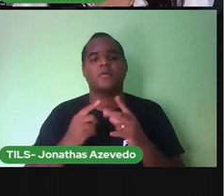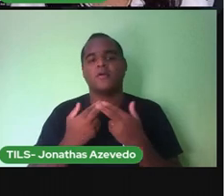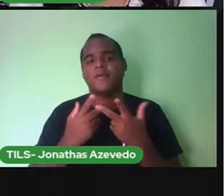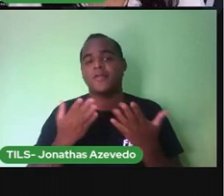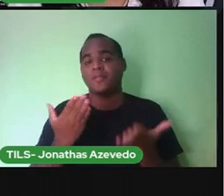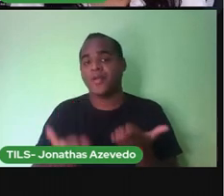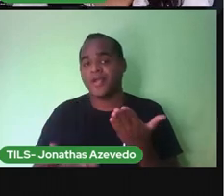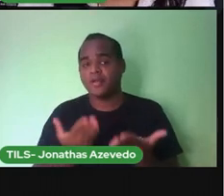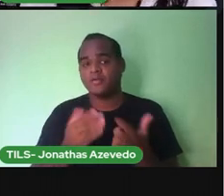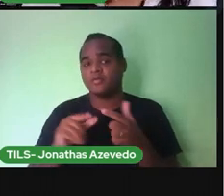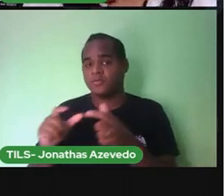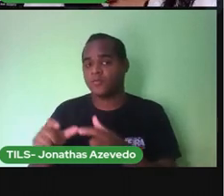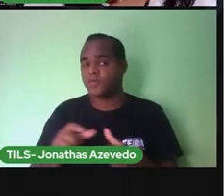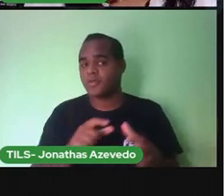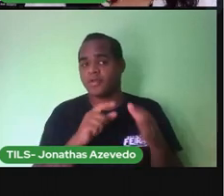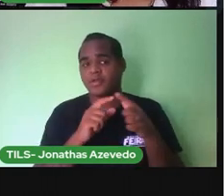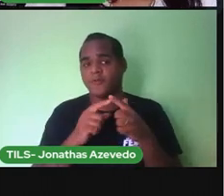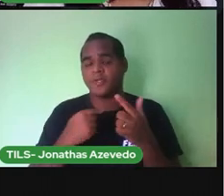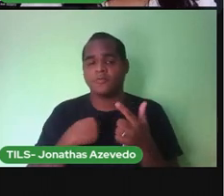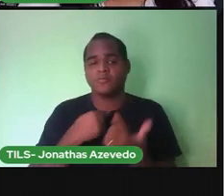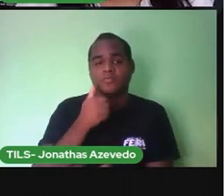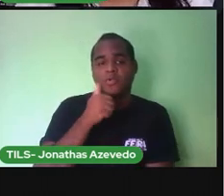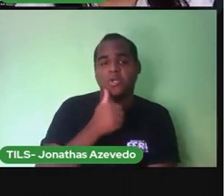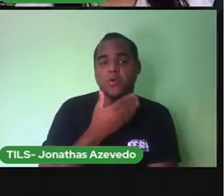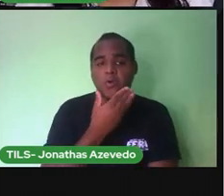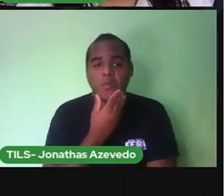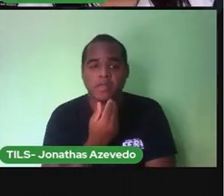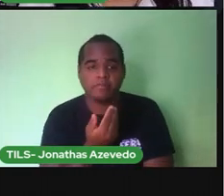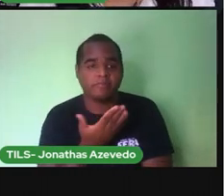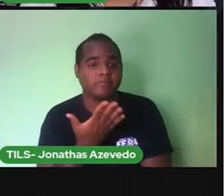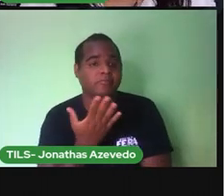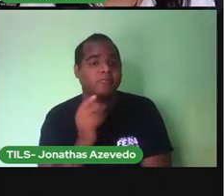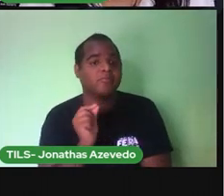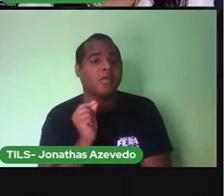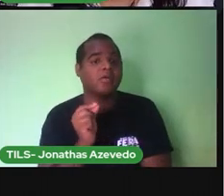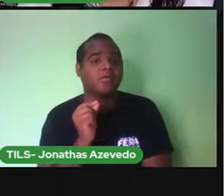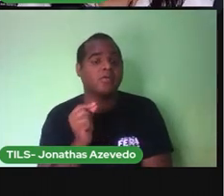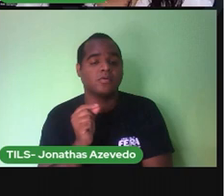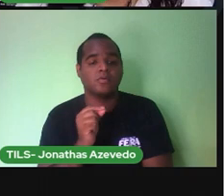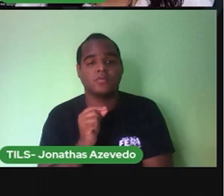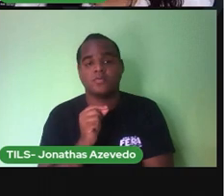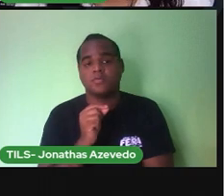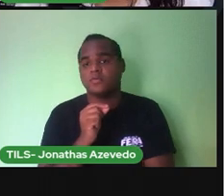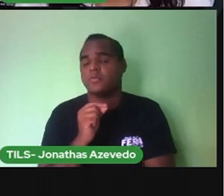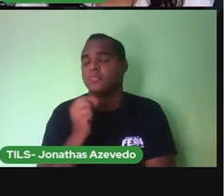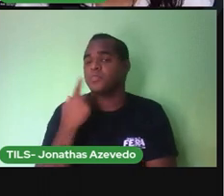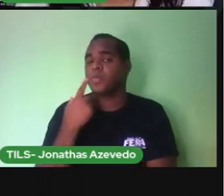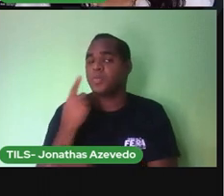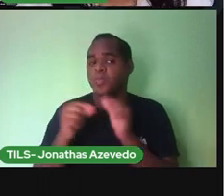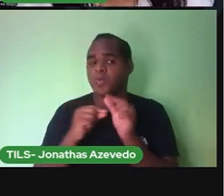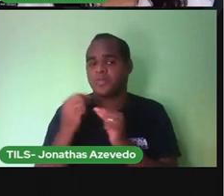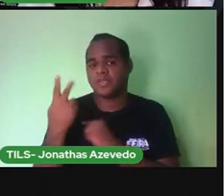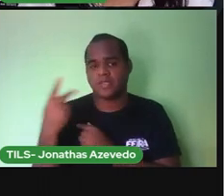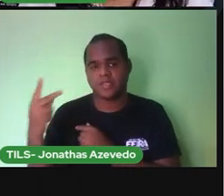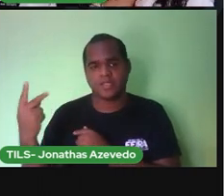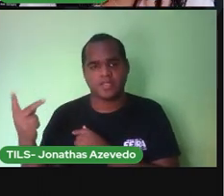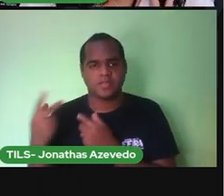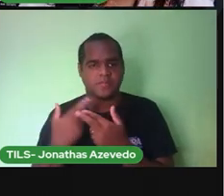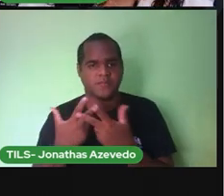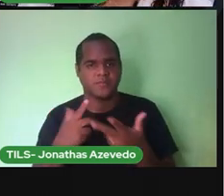local, o sexo, se a gente nasceu menino, se a gente nasceu menina, e a medida. Esses são os nossos documentos.